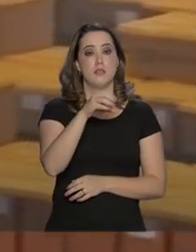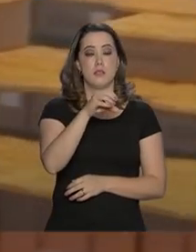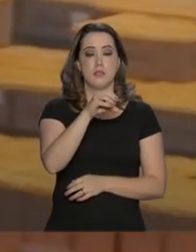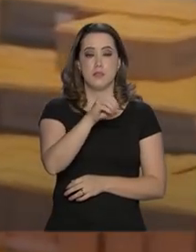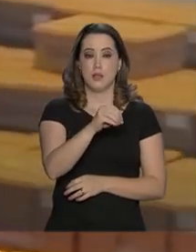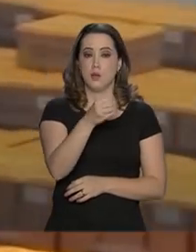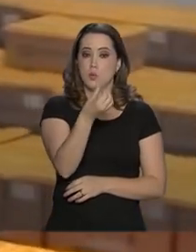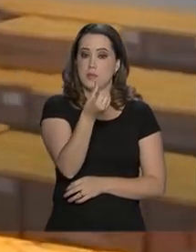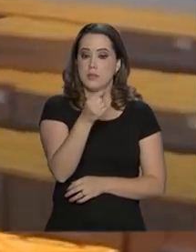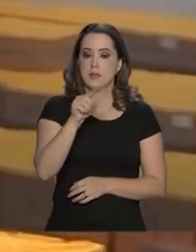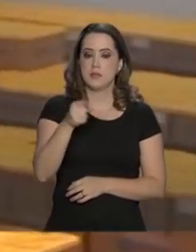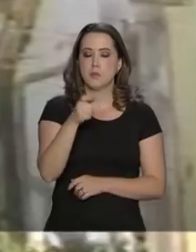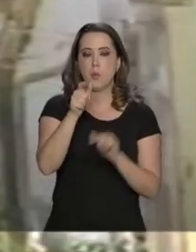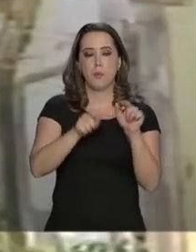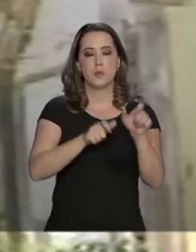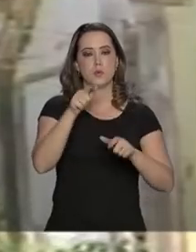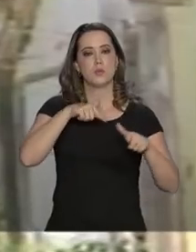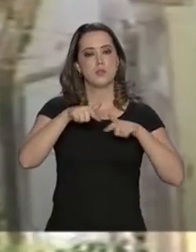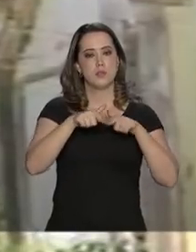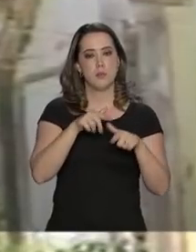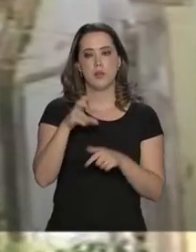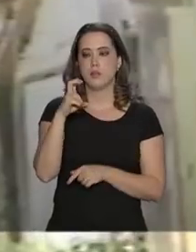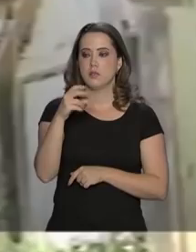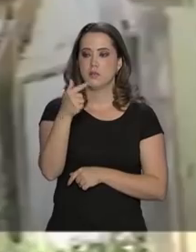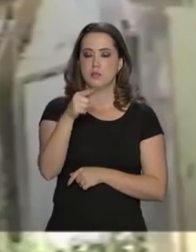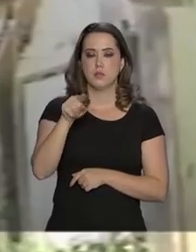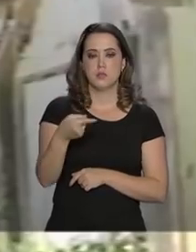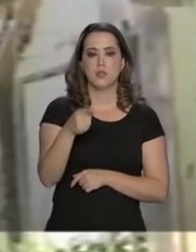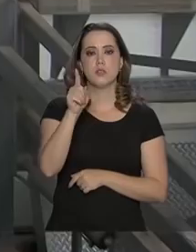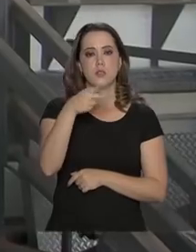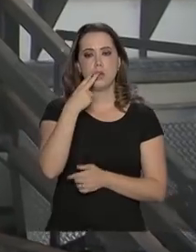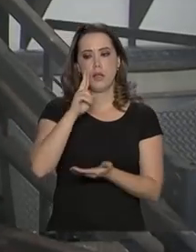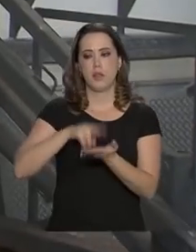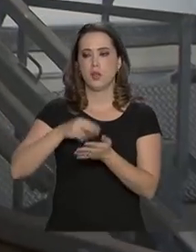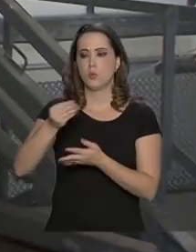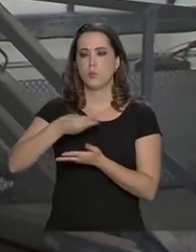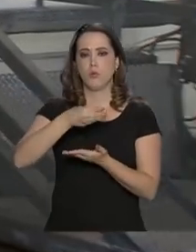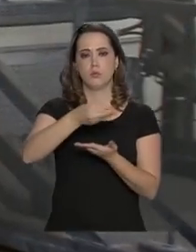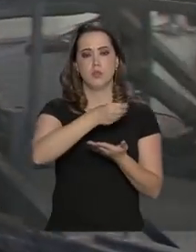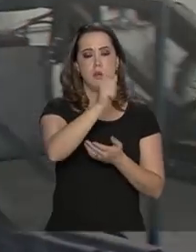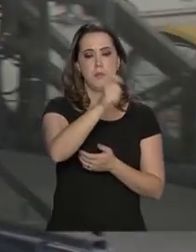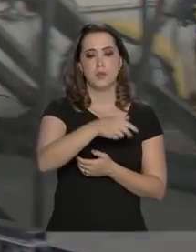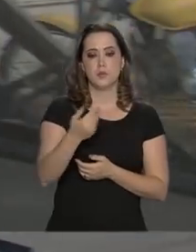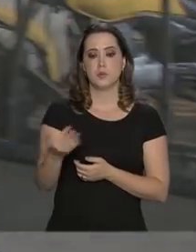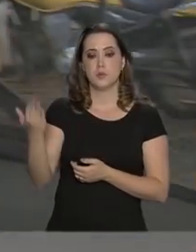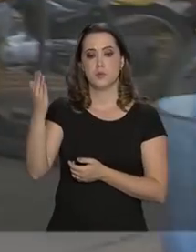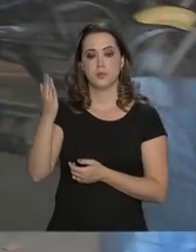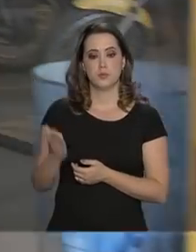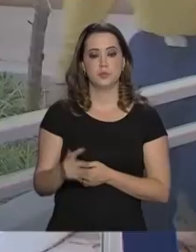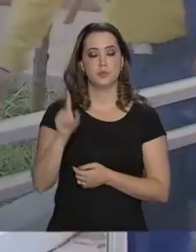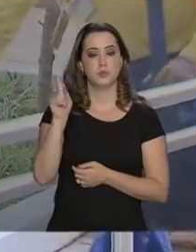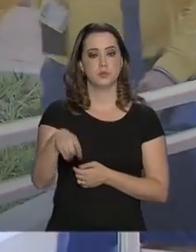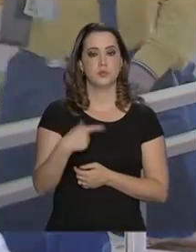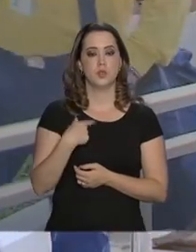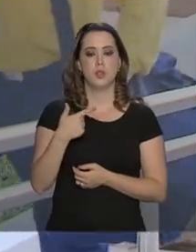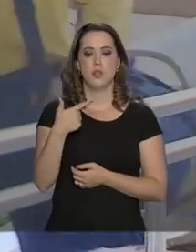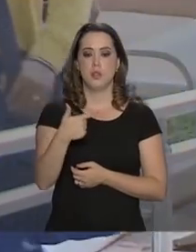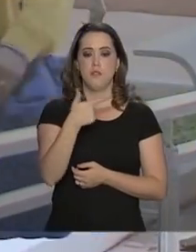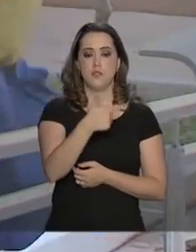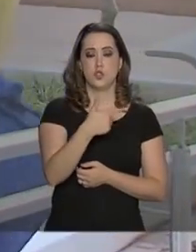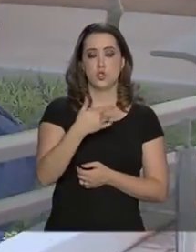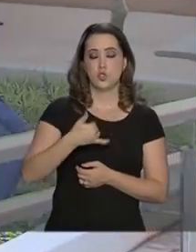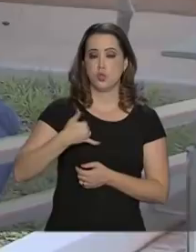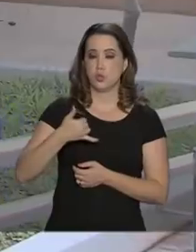empregados. Deste total, 57 mil são carteiros. Gente como o Gilvanésio, com 22